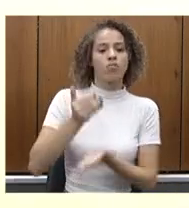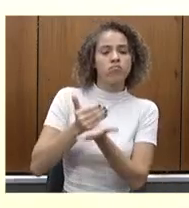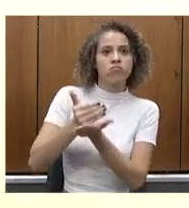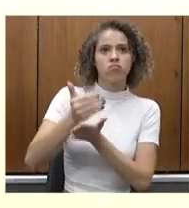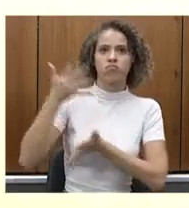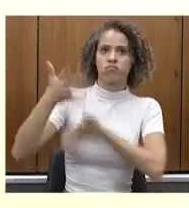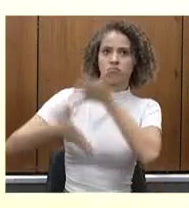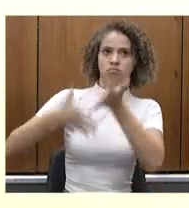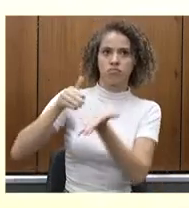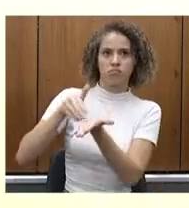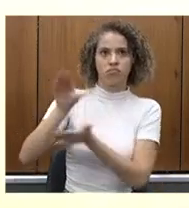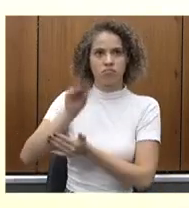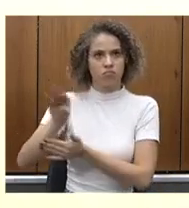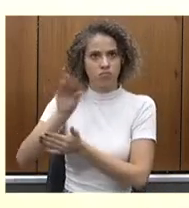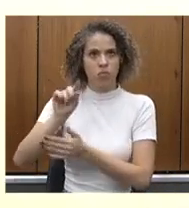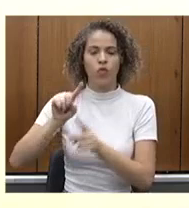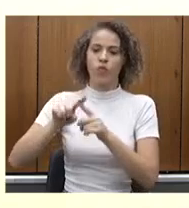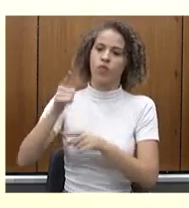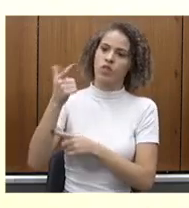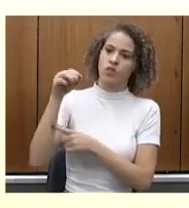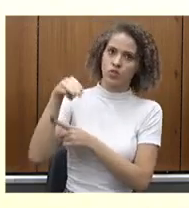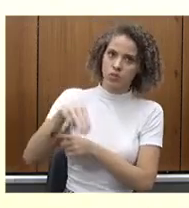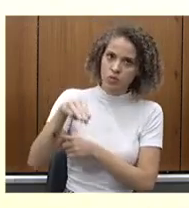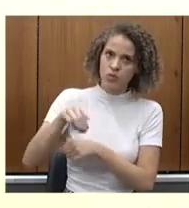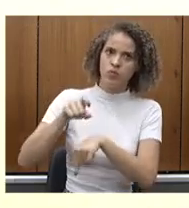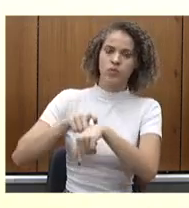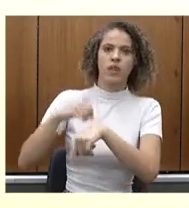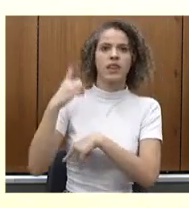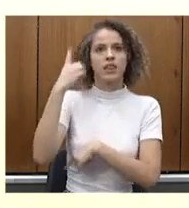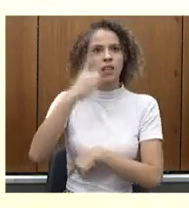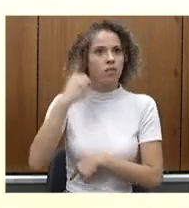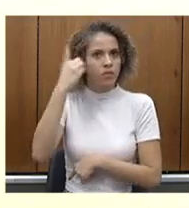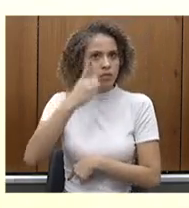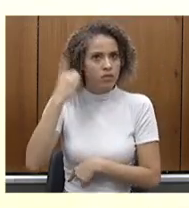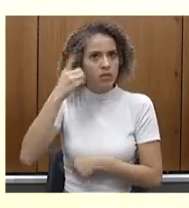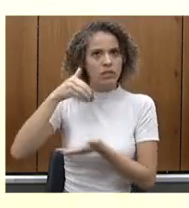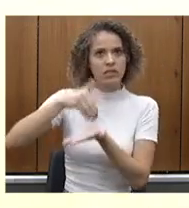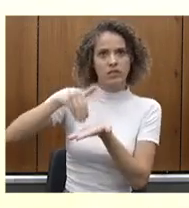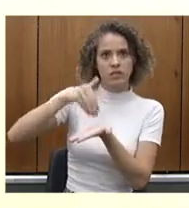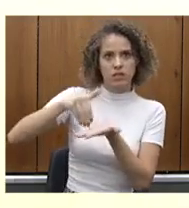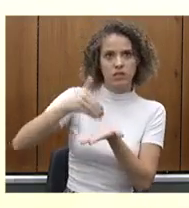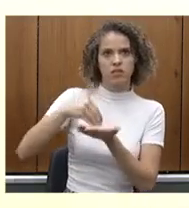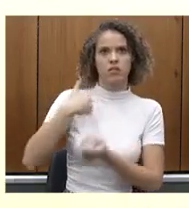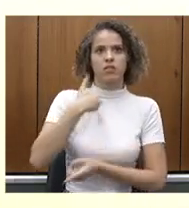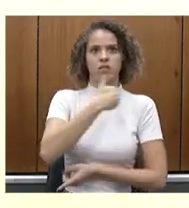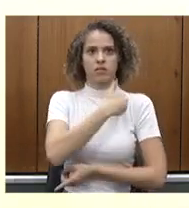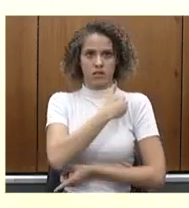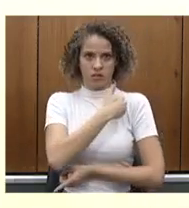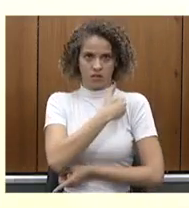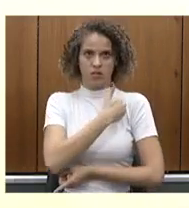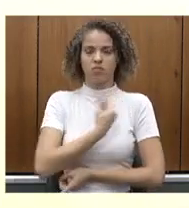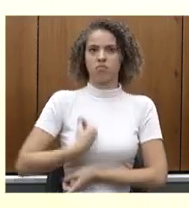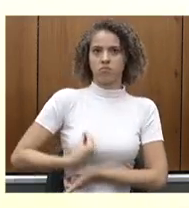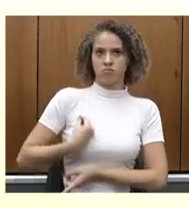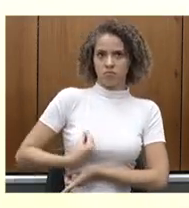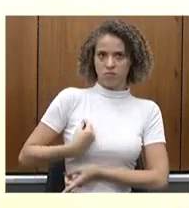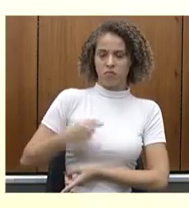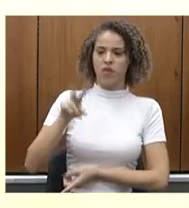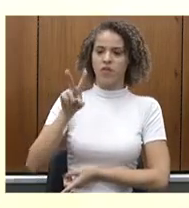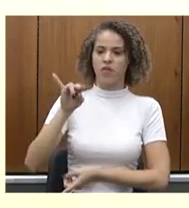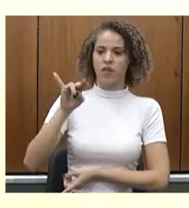pelo tempo de até 20 minutos, o deputado, o secretário de Estado de Saúde, o senhor Fábio Baqueretti Vitor,